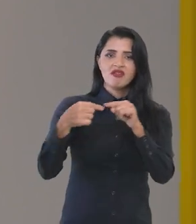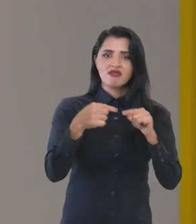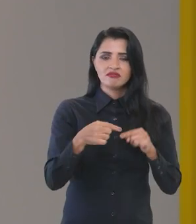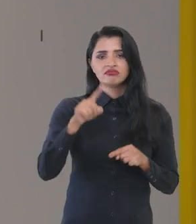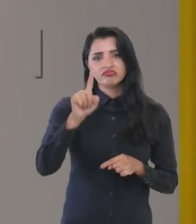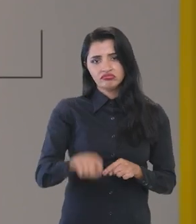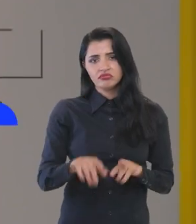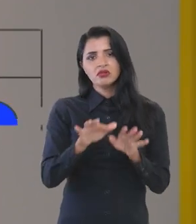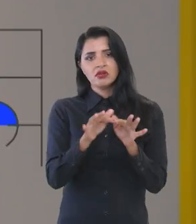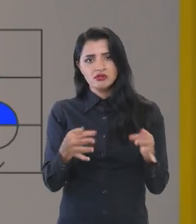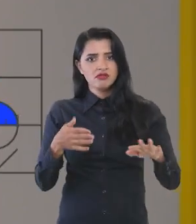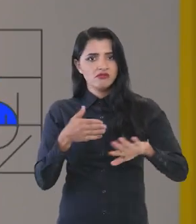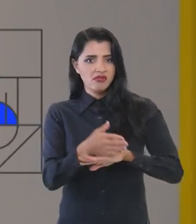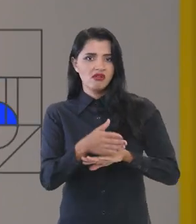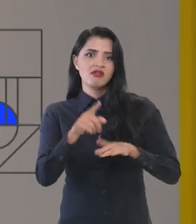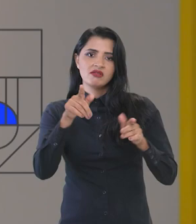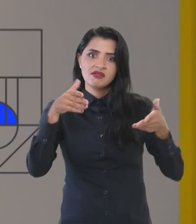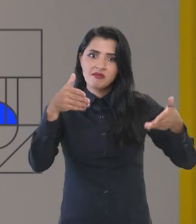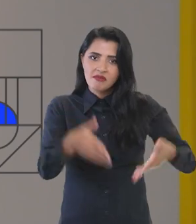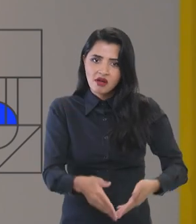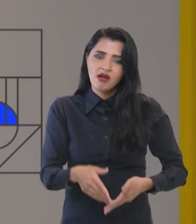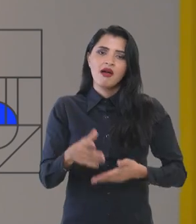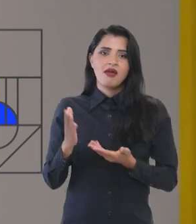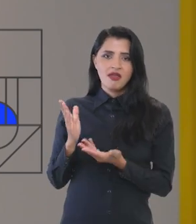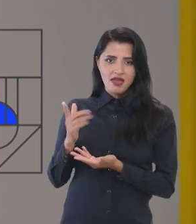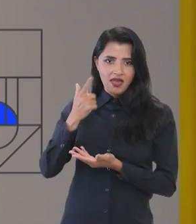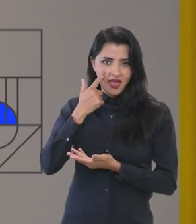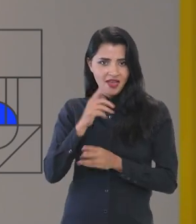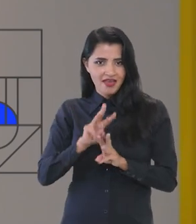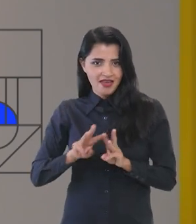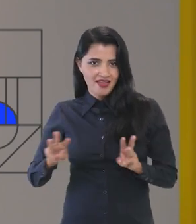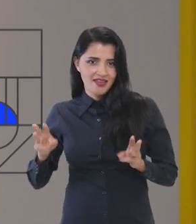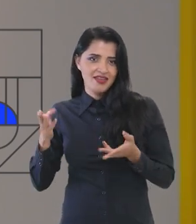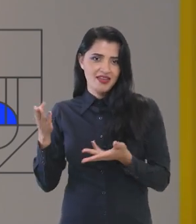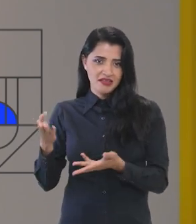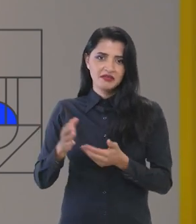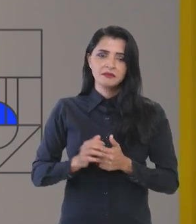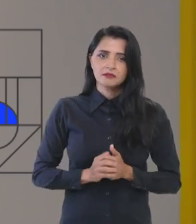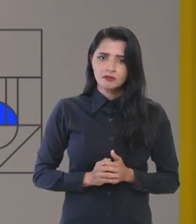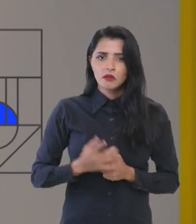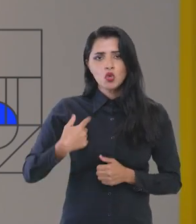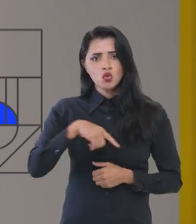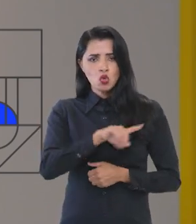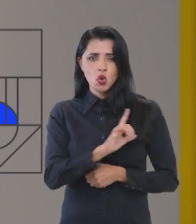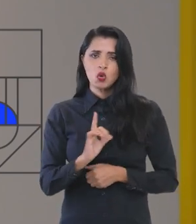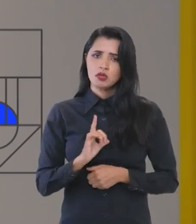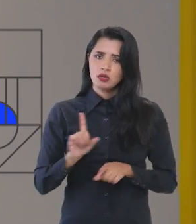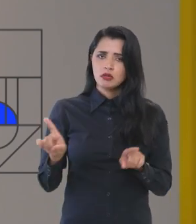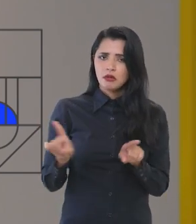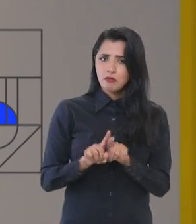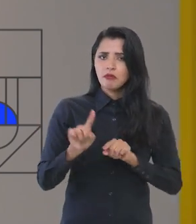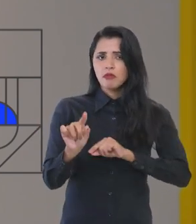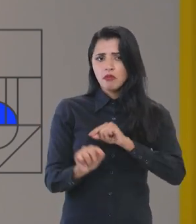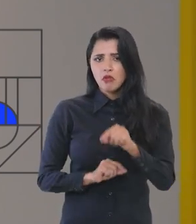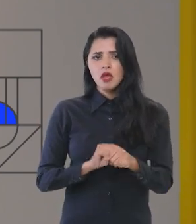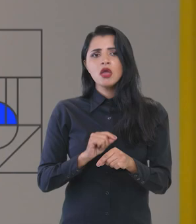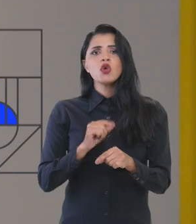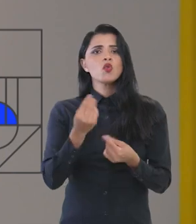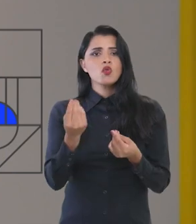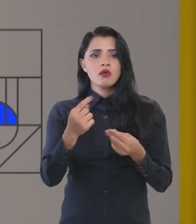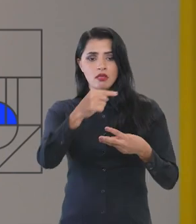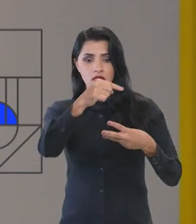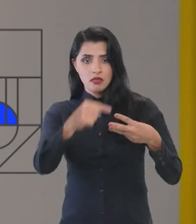Então, é muito simples participar, é o gov.br barra Brasil Participativo, e nós teremos ali, então,